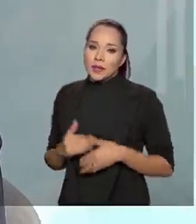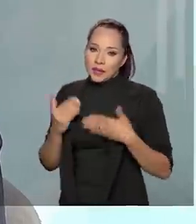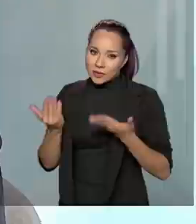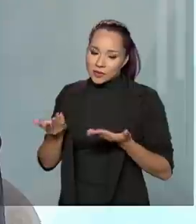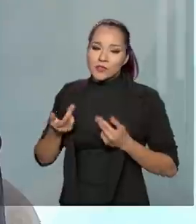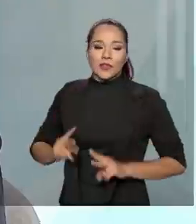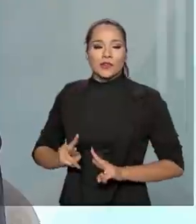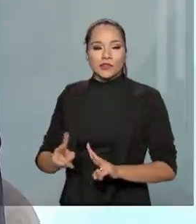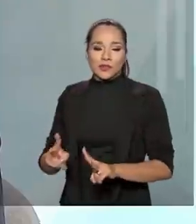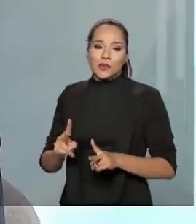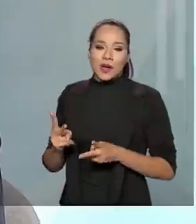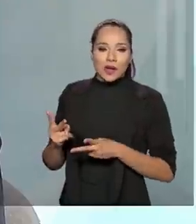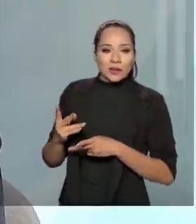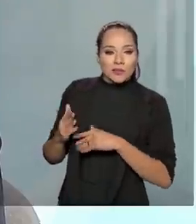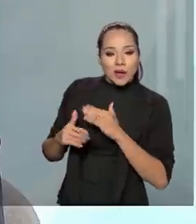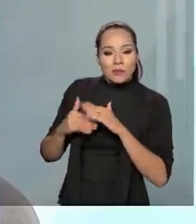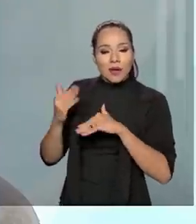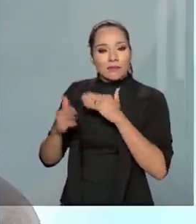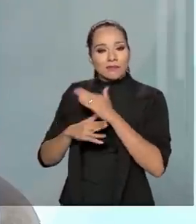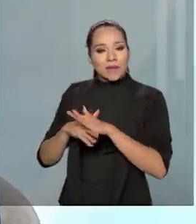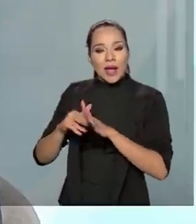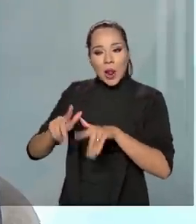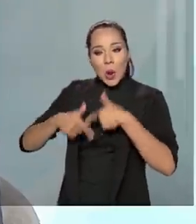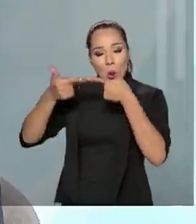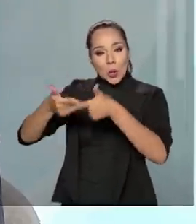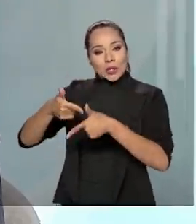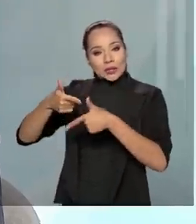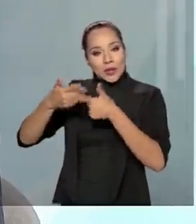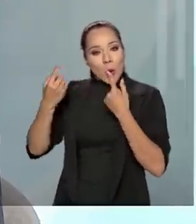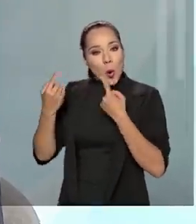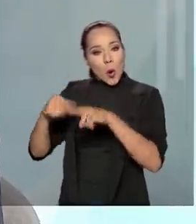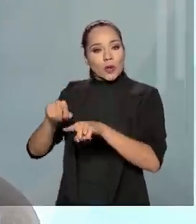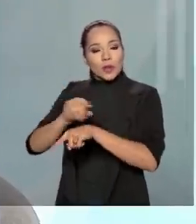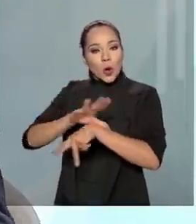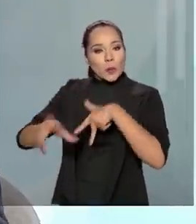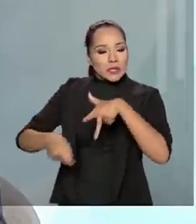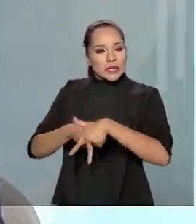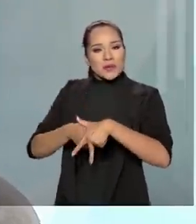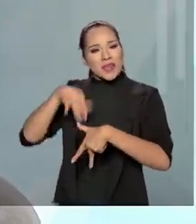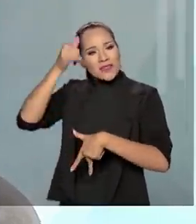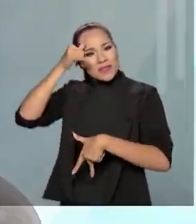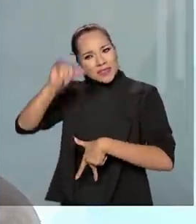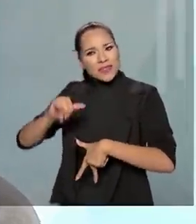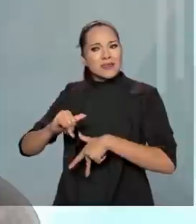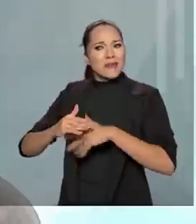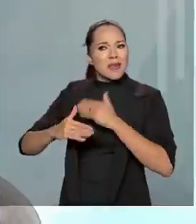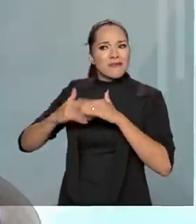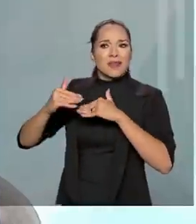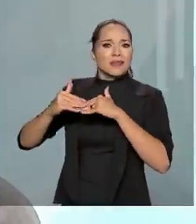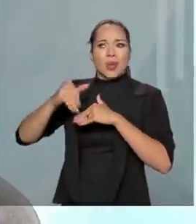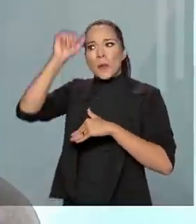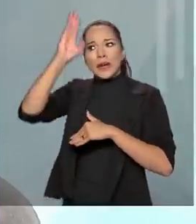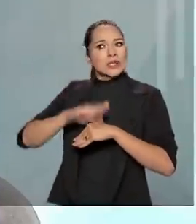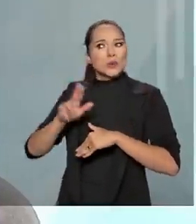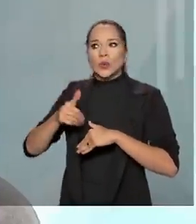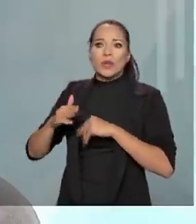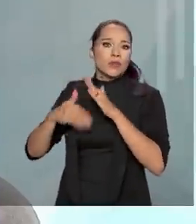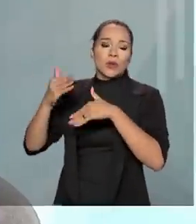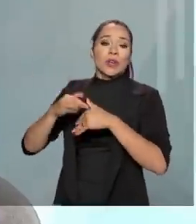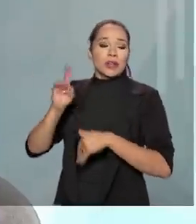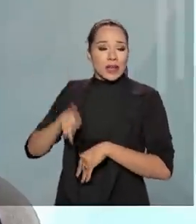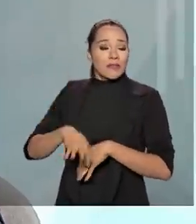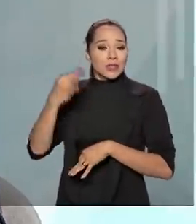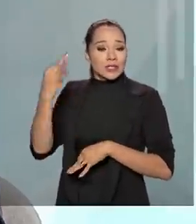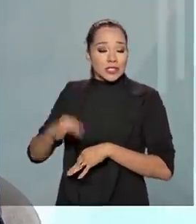continuando, incrementando aí a luta contra a corrupção e permitindo um avanço num ponto que o Brasil nunca evoluiu, que é a